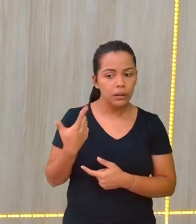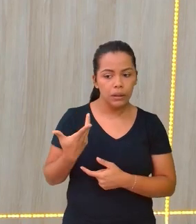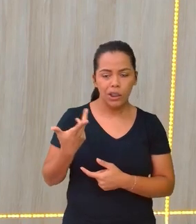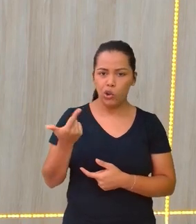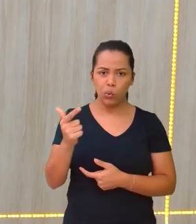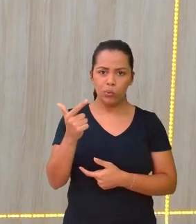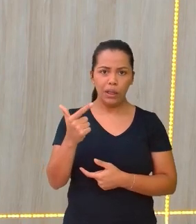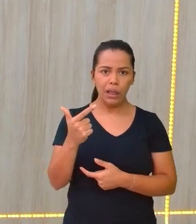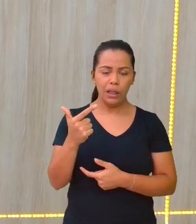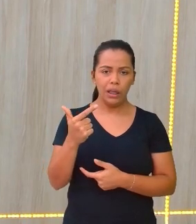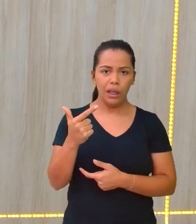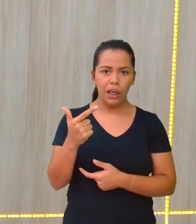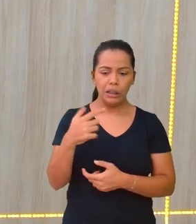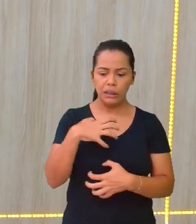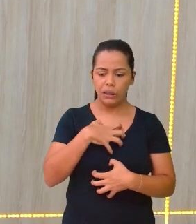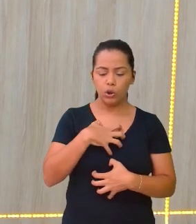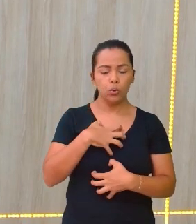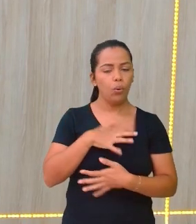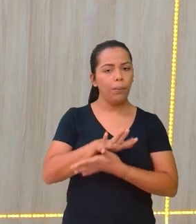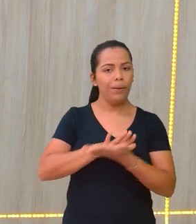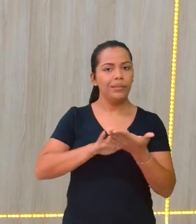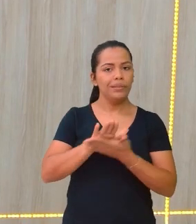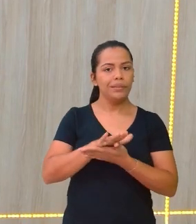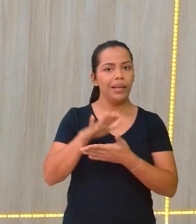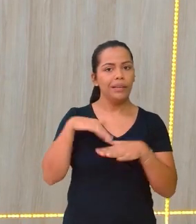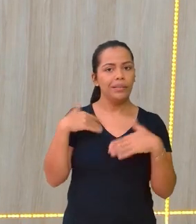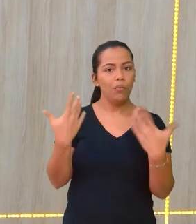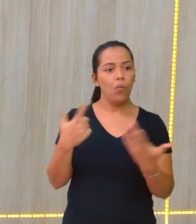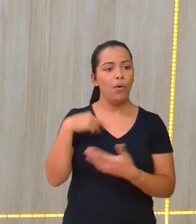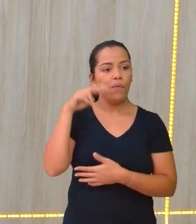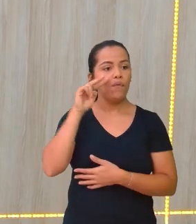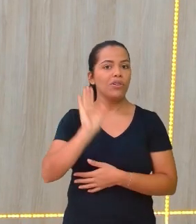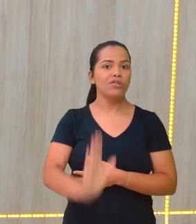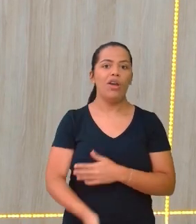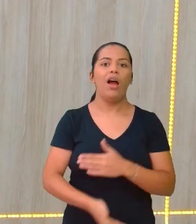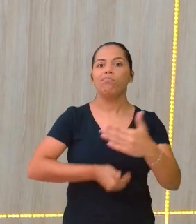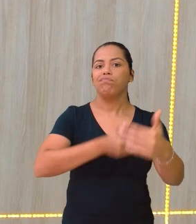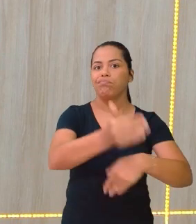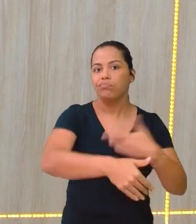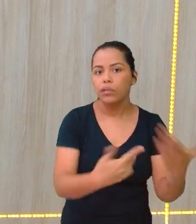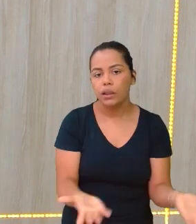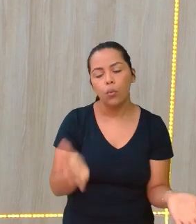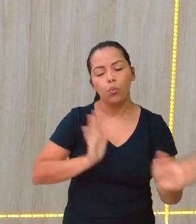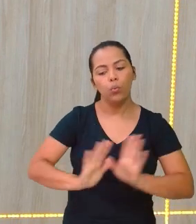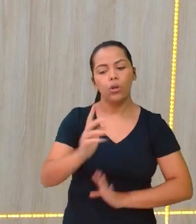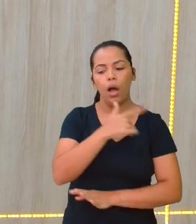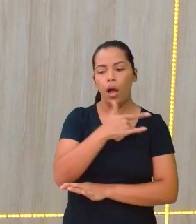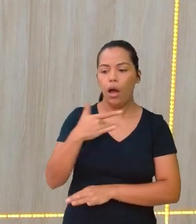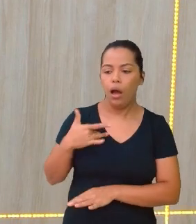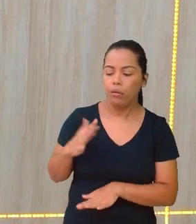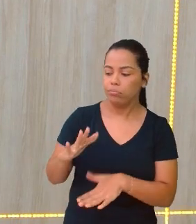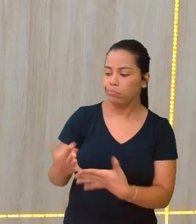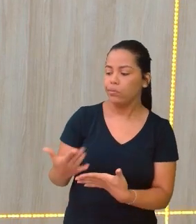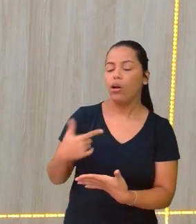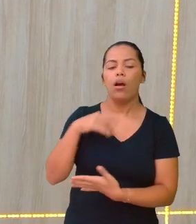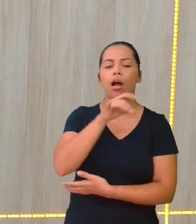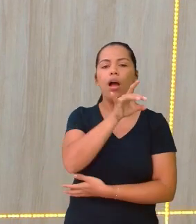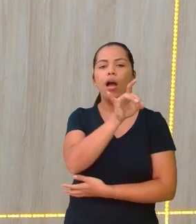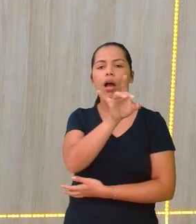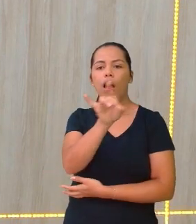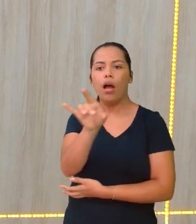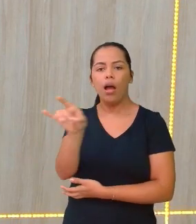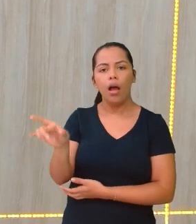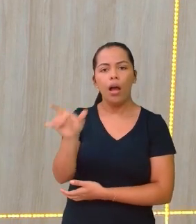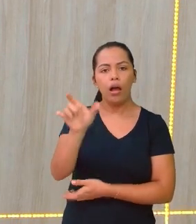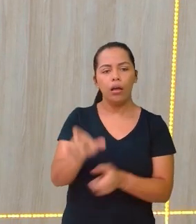homens não gostam de procurar a questão aí de se cuidar, de cuidar da sua saúde. Então, cabe a cada um de nós,